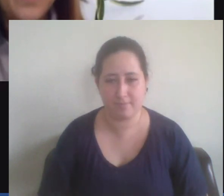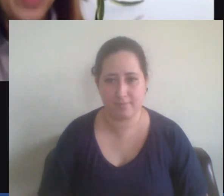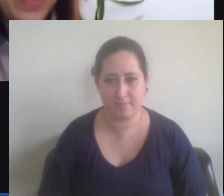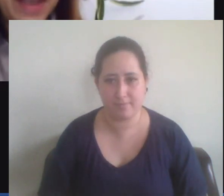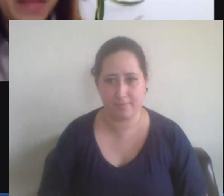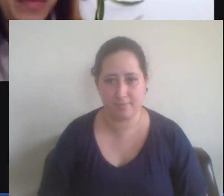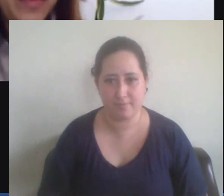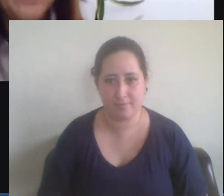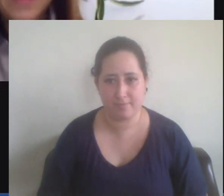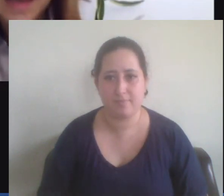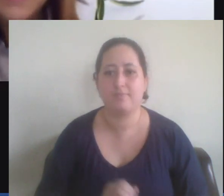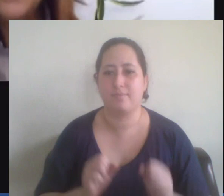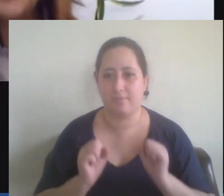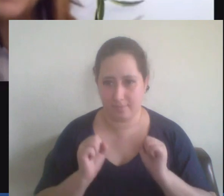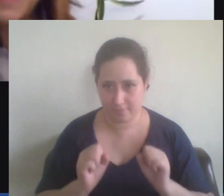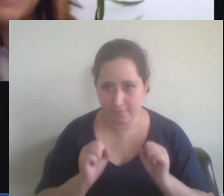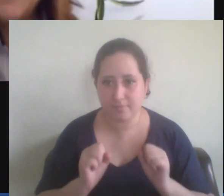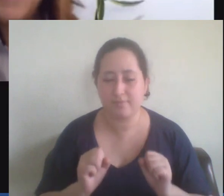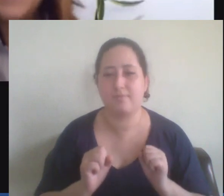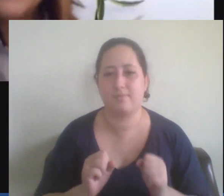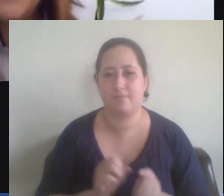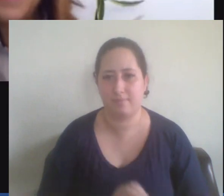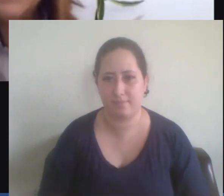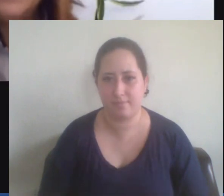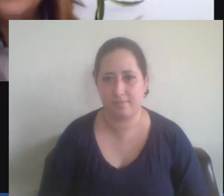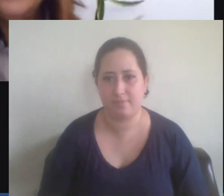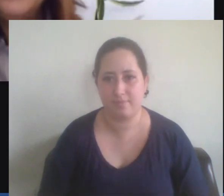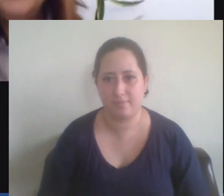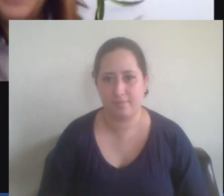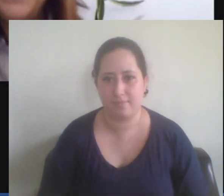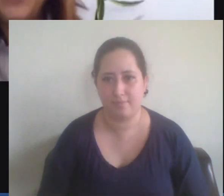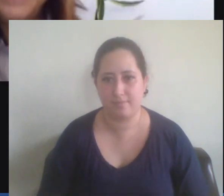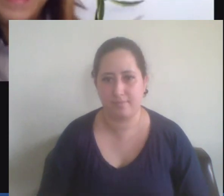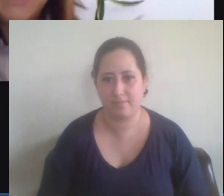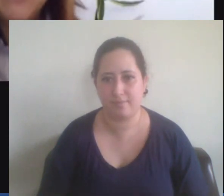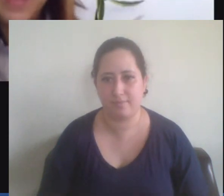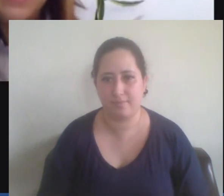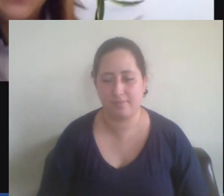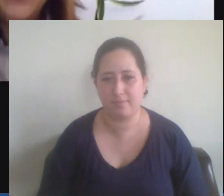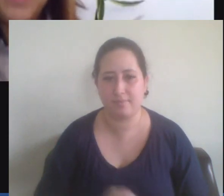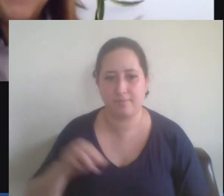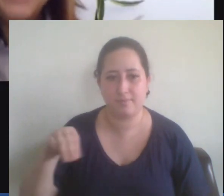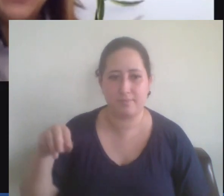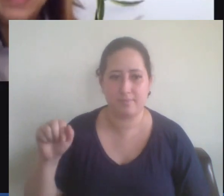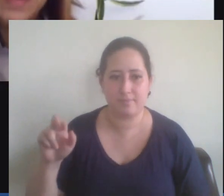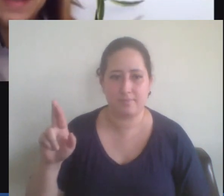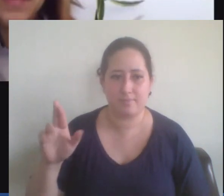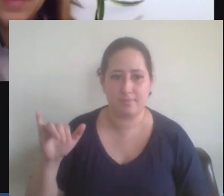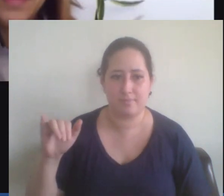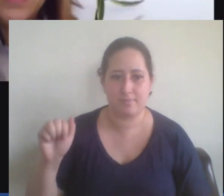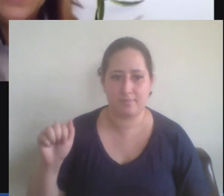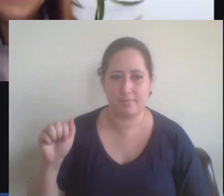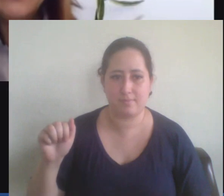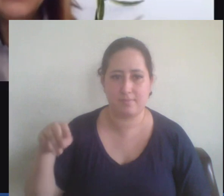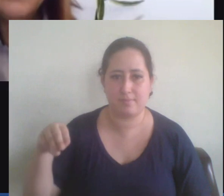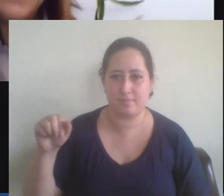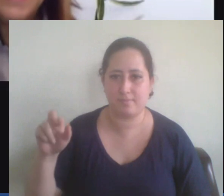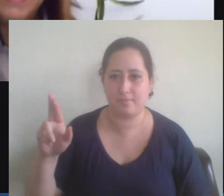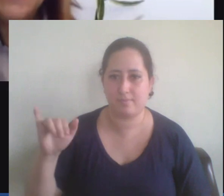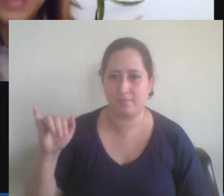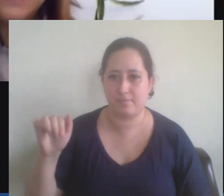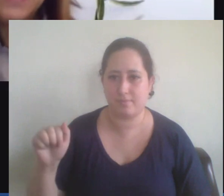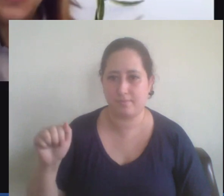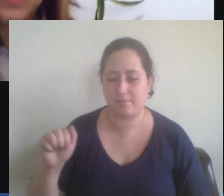pode sim posso seguir então vamos lá Márcia Maria Maioli Carvalho UAB